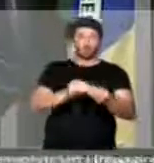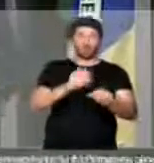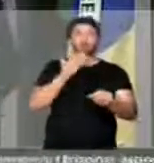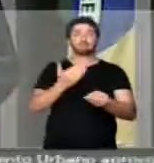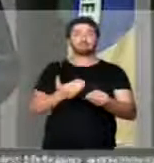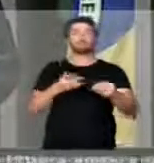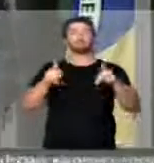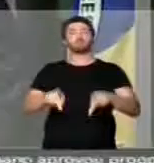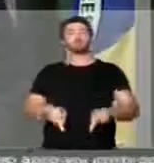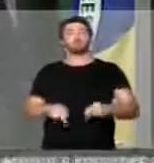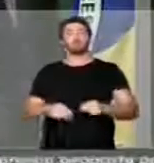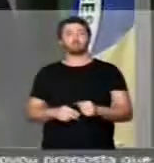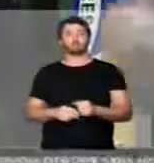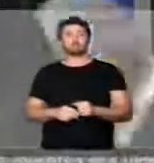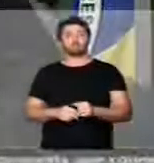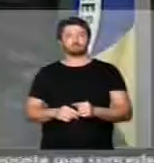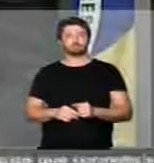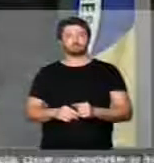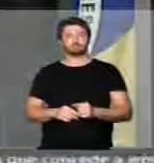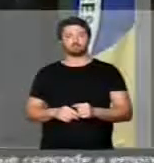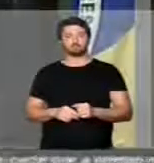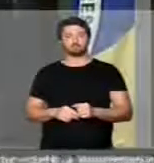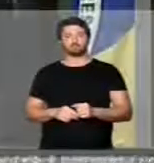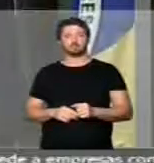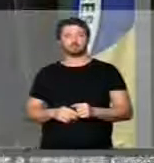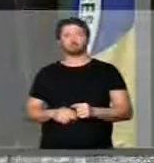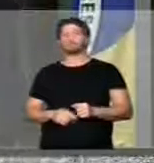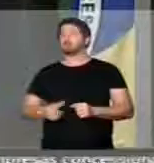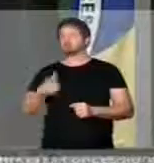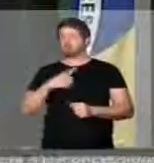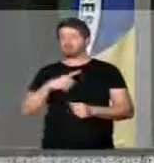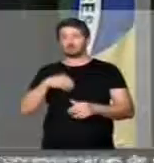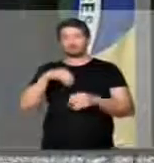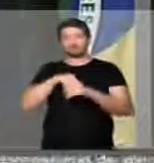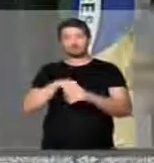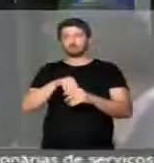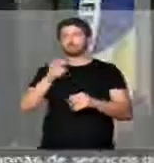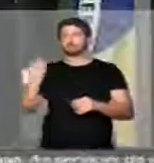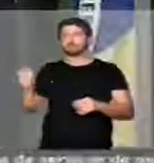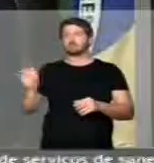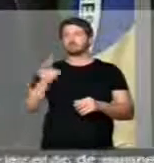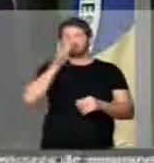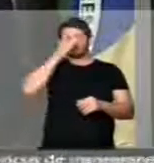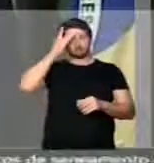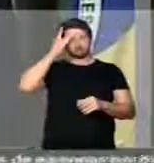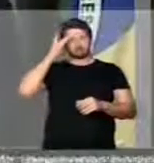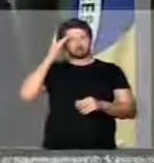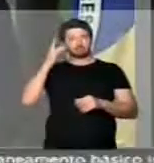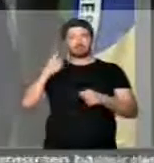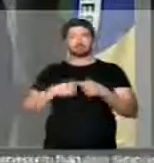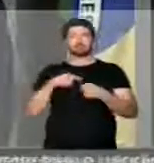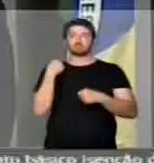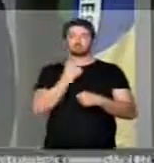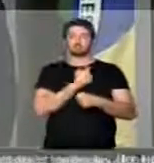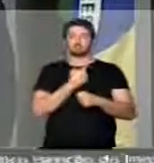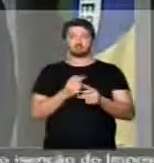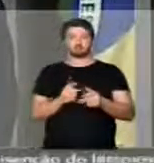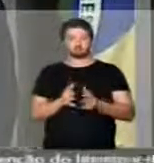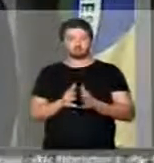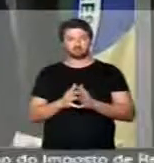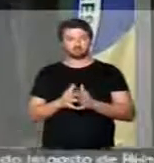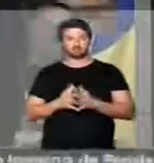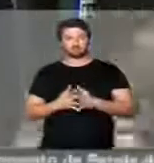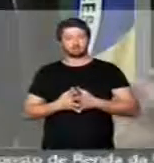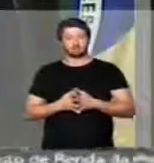serviço do povo brasileiro que se encontra em cada uma e cada uma das nossas cidades Brasil afora.